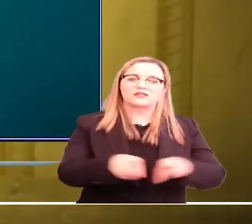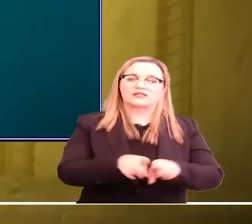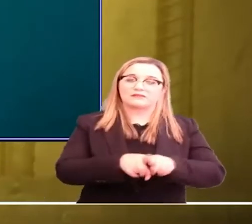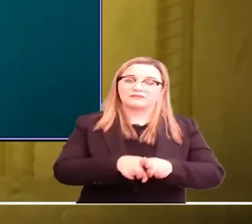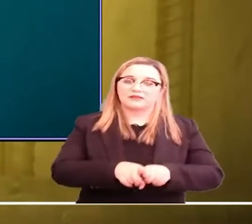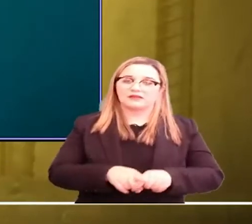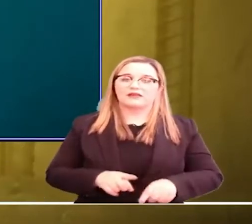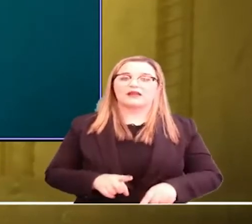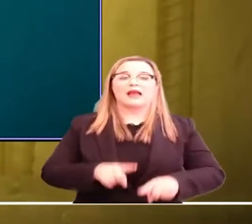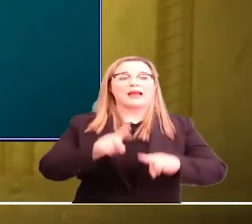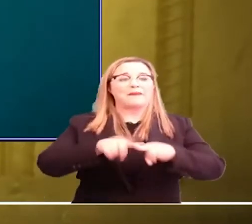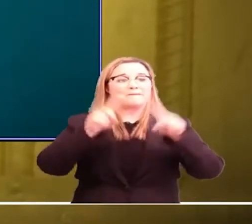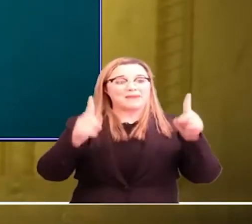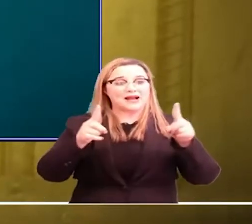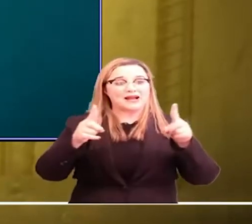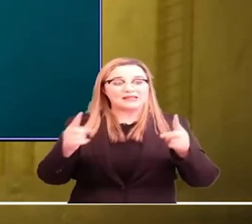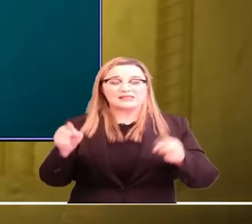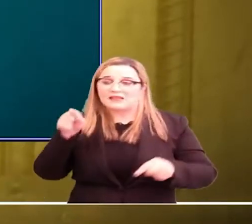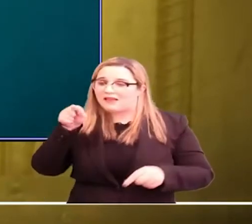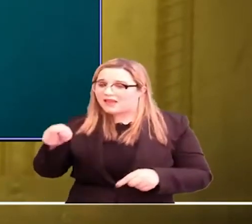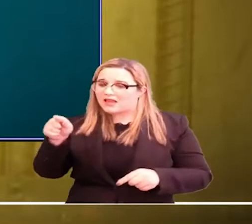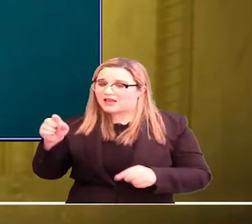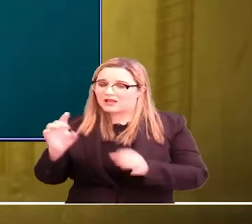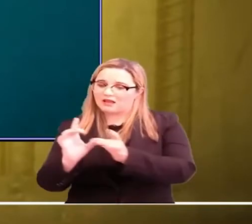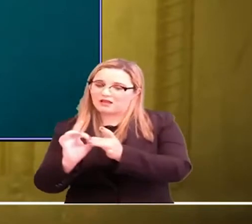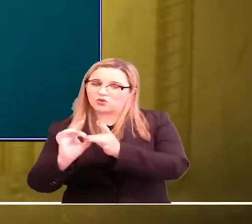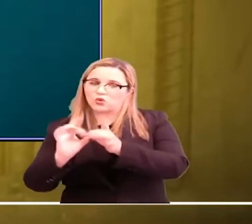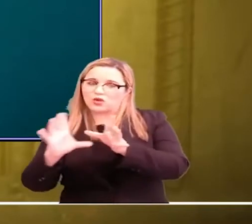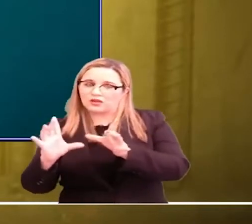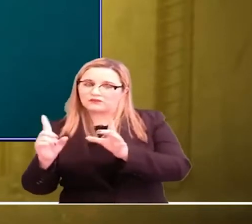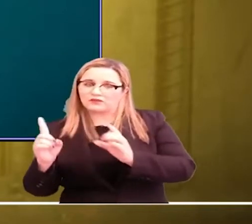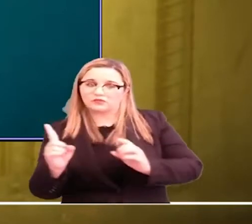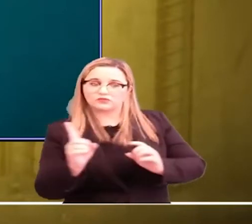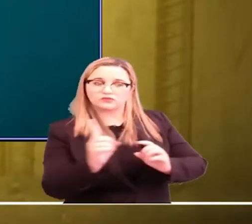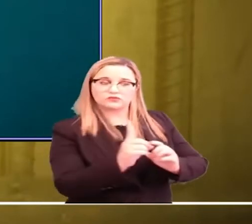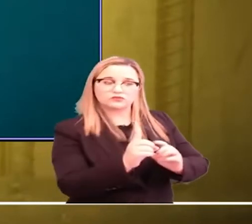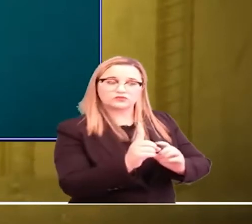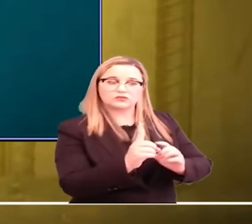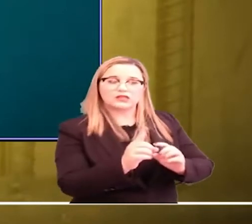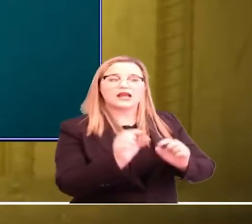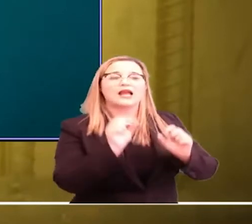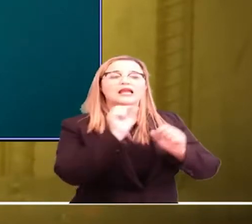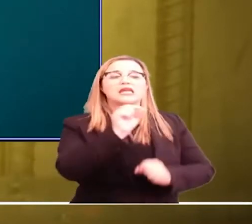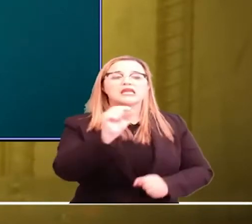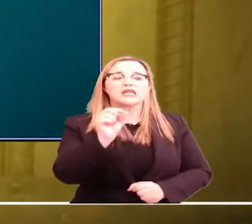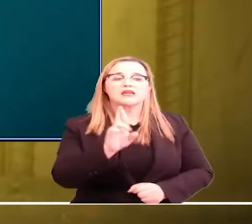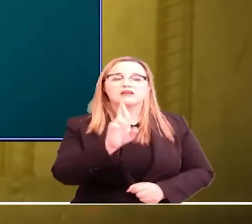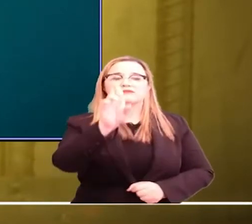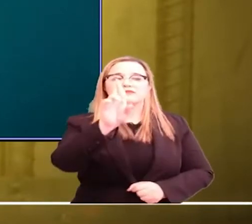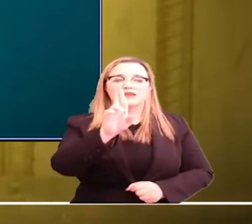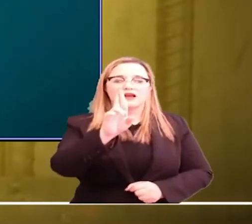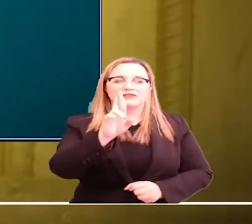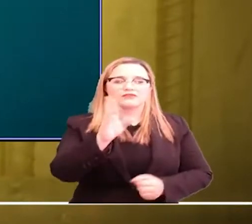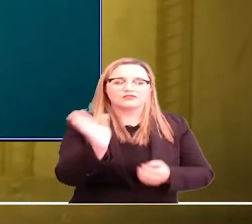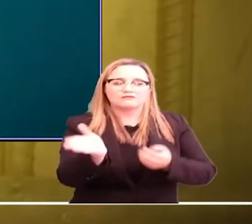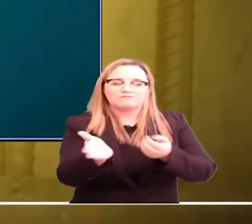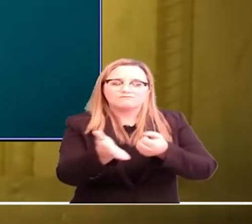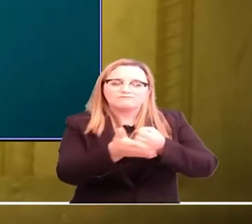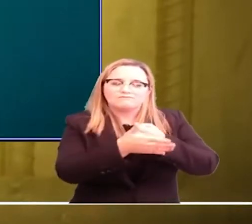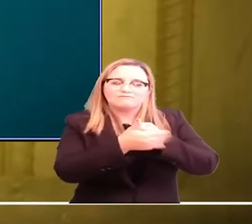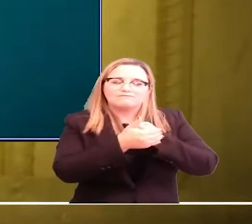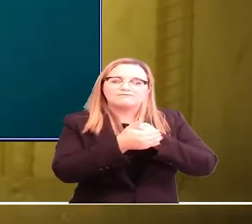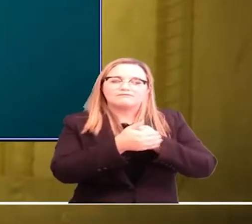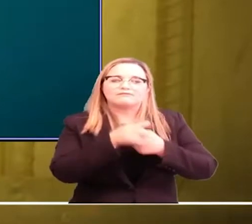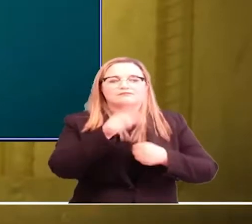tem tudo a ver conosco. Temos que saber quem está preso, por que está preso, por quanto tempo está